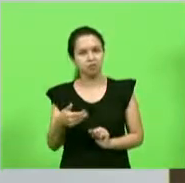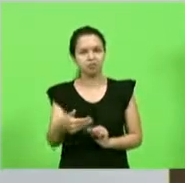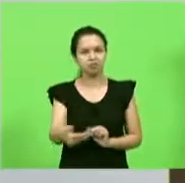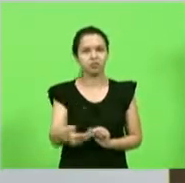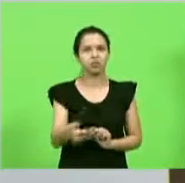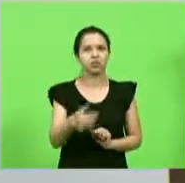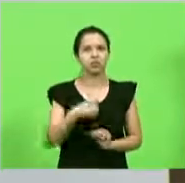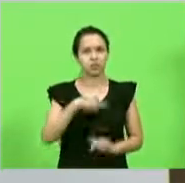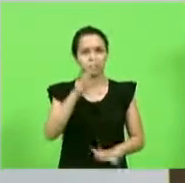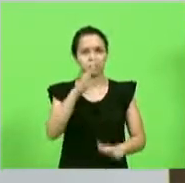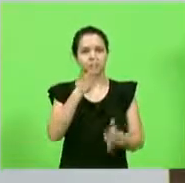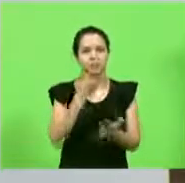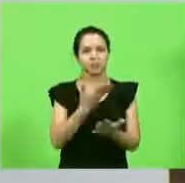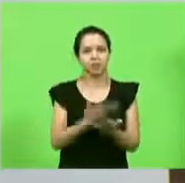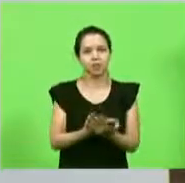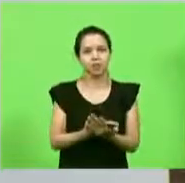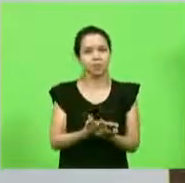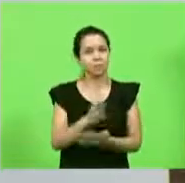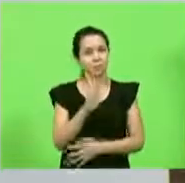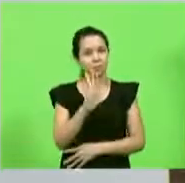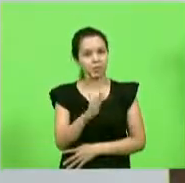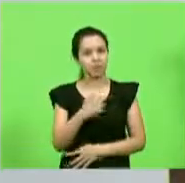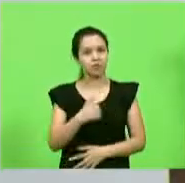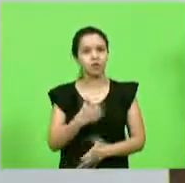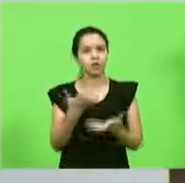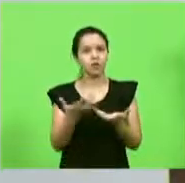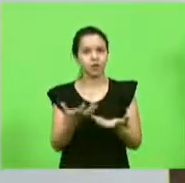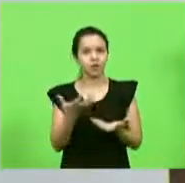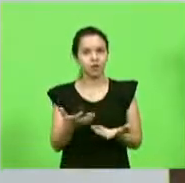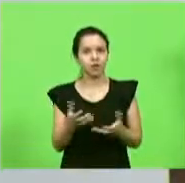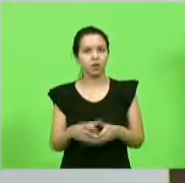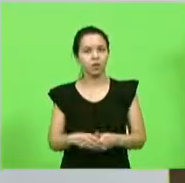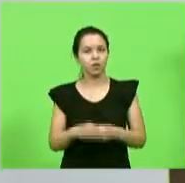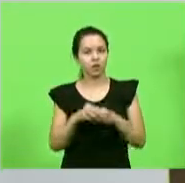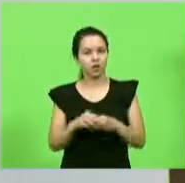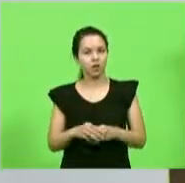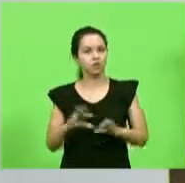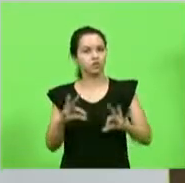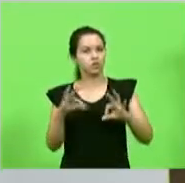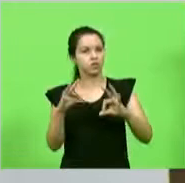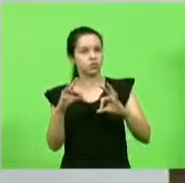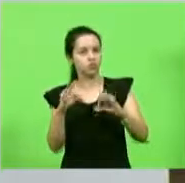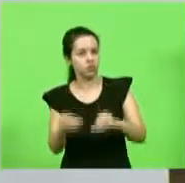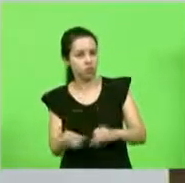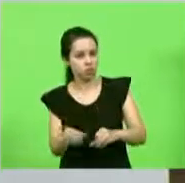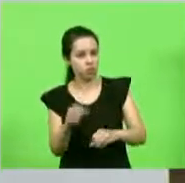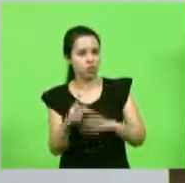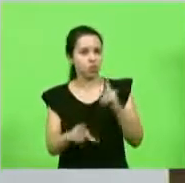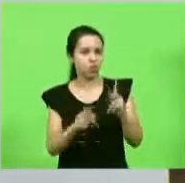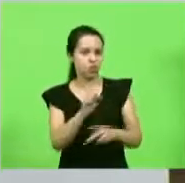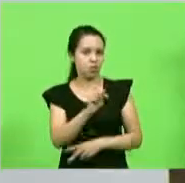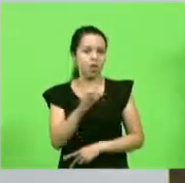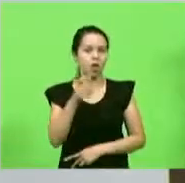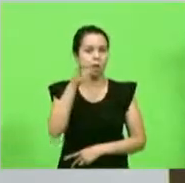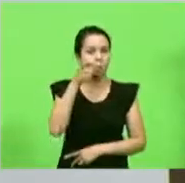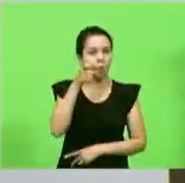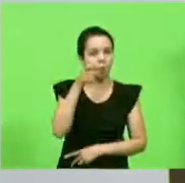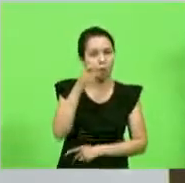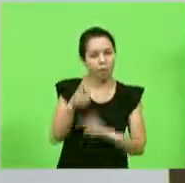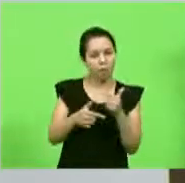Eu creio, né? Mas eu queria cumprimentar também a todos os catarinenses que estão aqui nos acompanhando, aos colegas de imprensa.